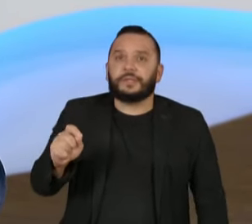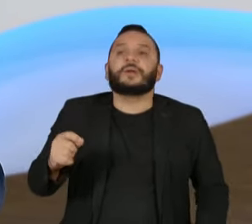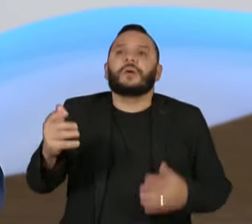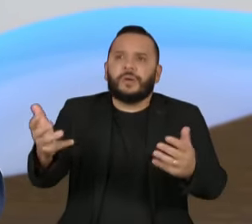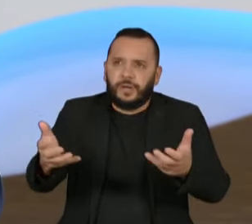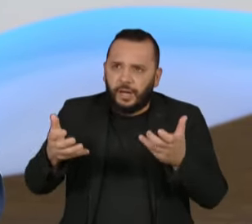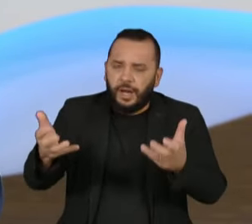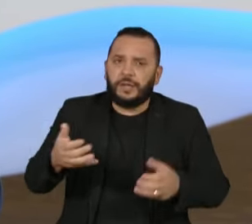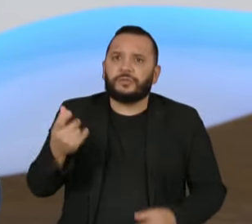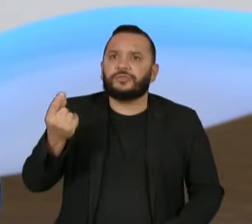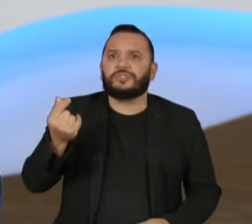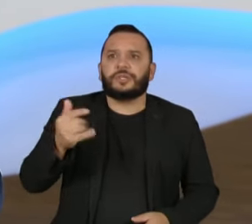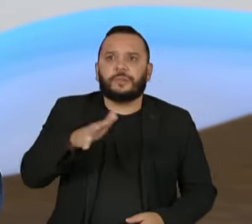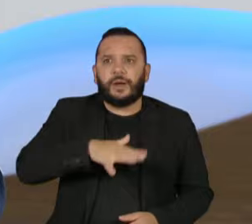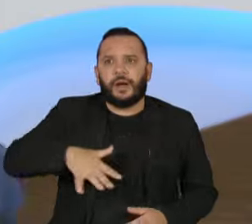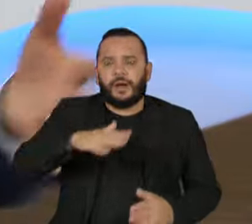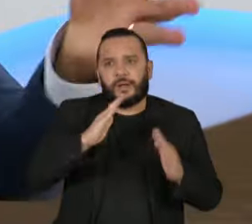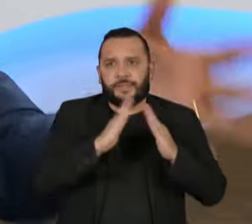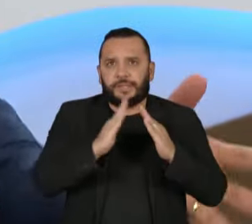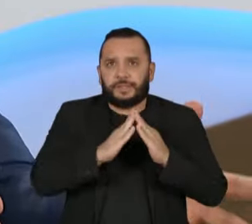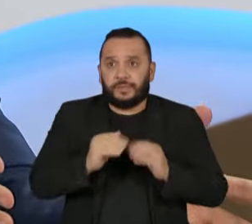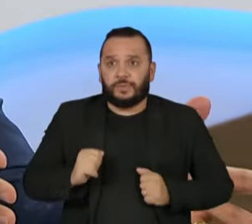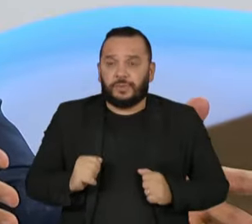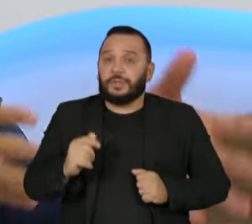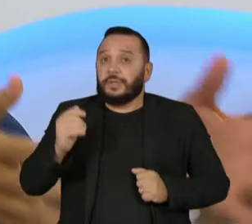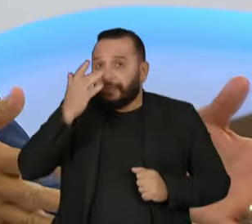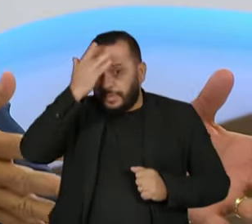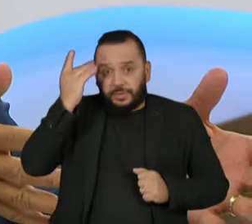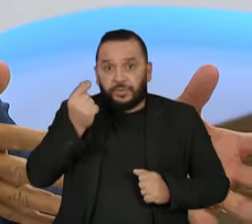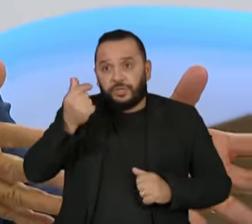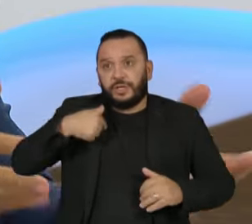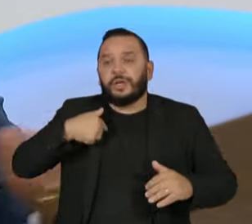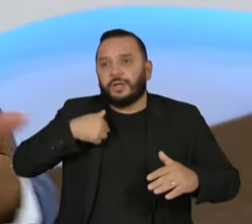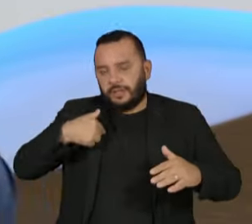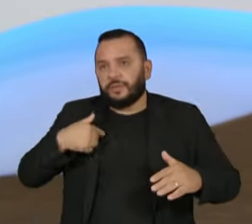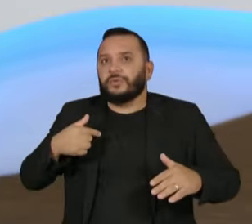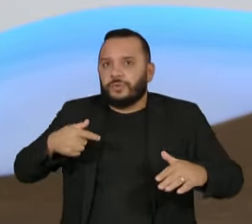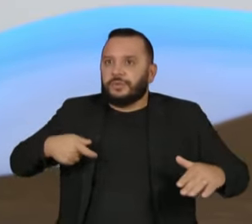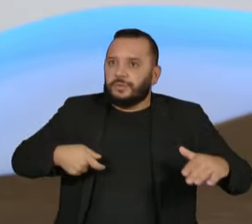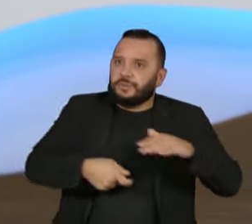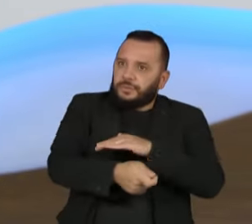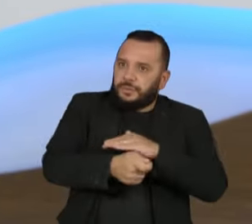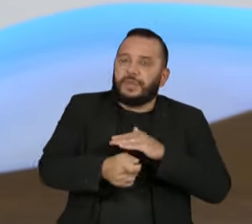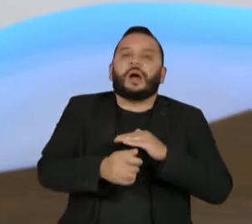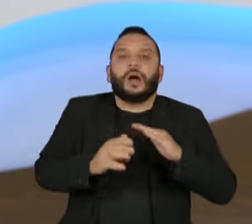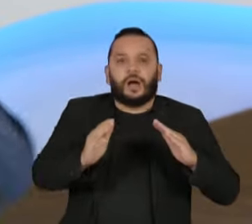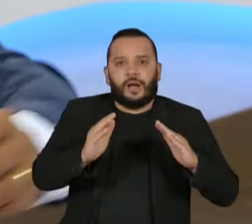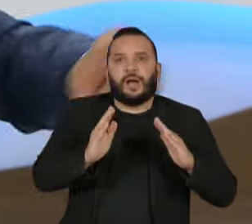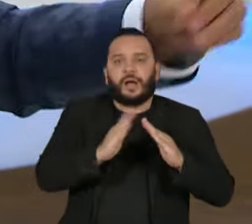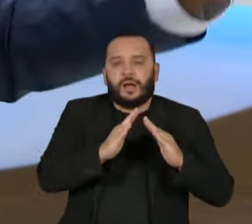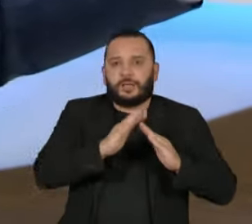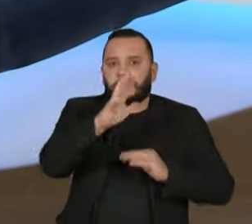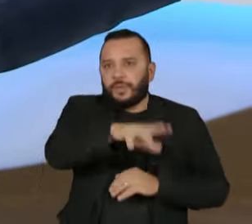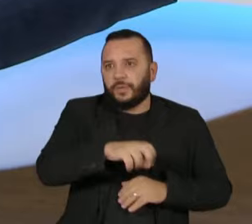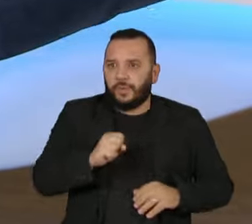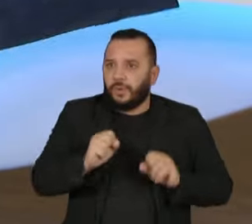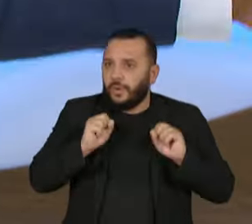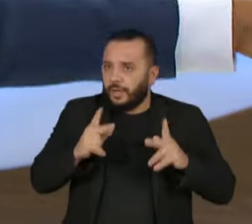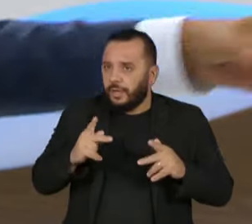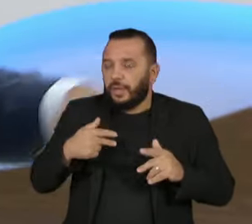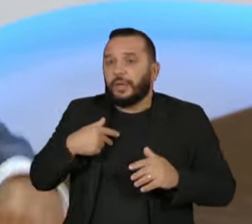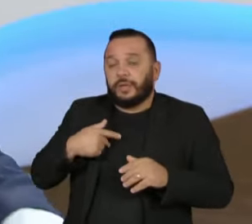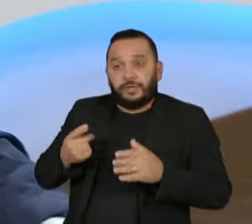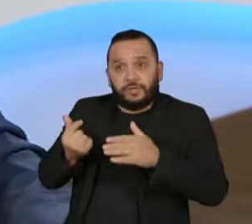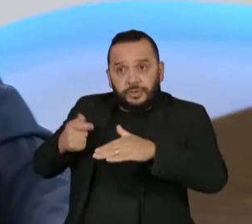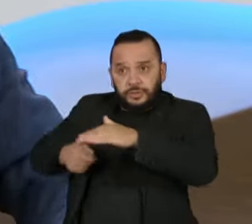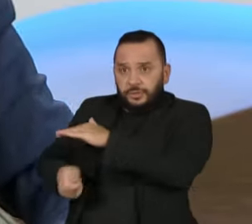quero dinheiro para a habitação. Então, quem botar para a habitação, sai. Eu quero dinheiro para a agricultura familiar, eu quero dinheiro